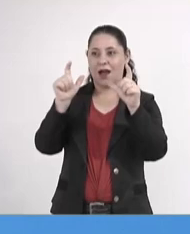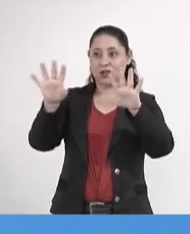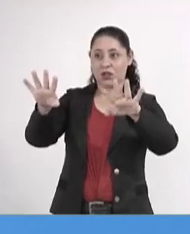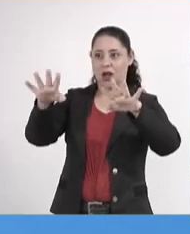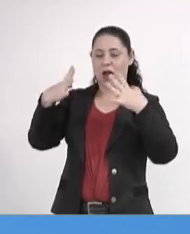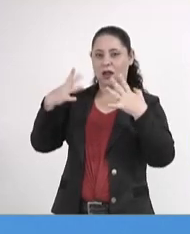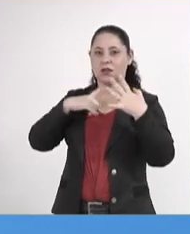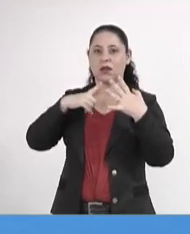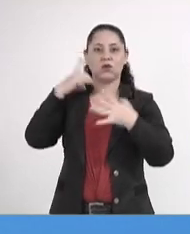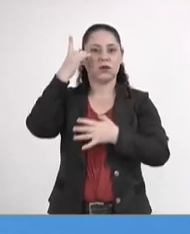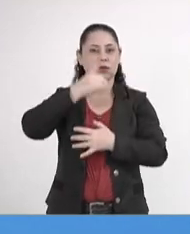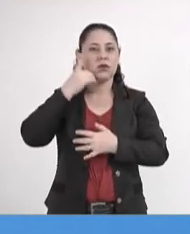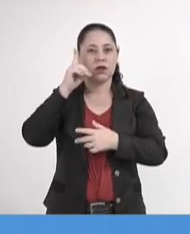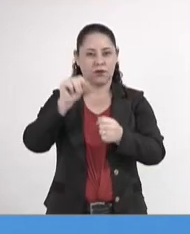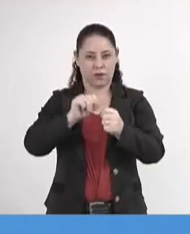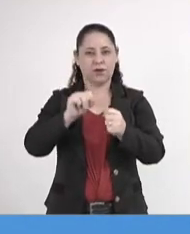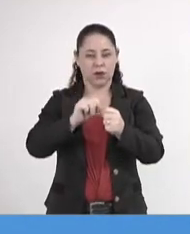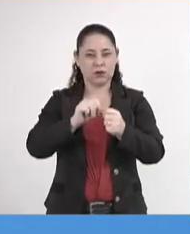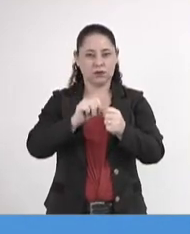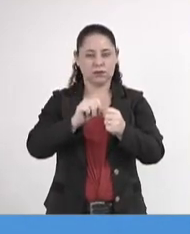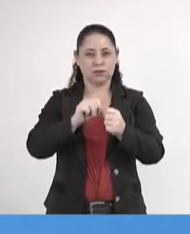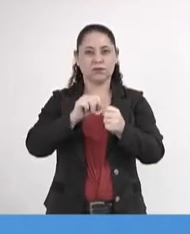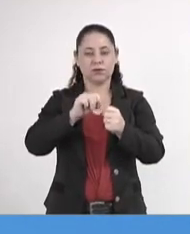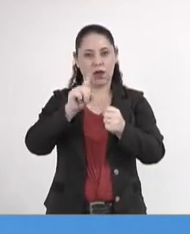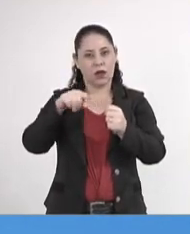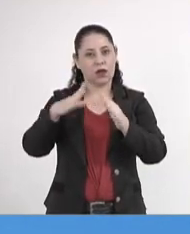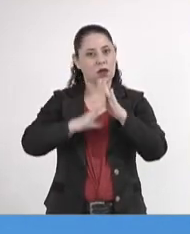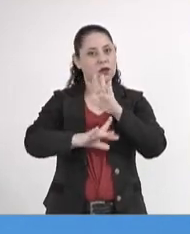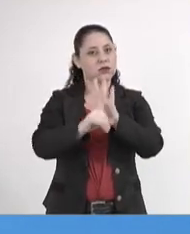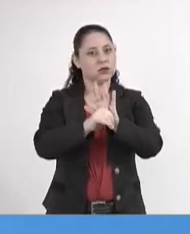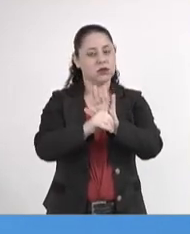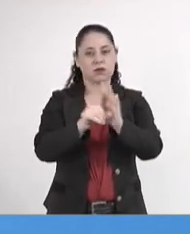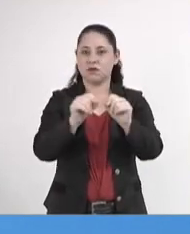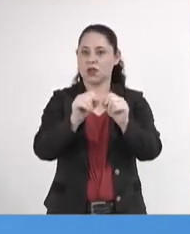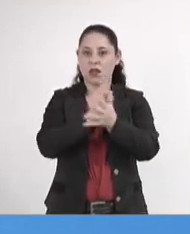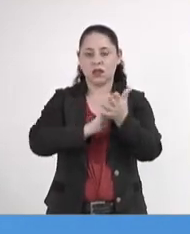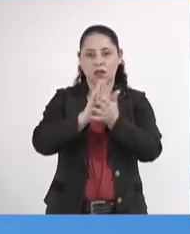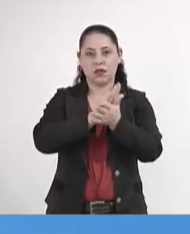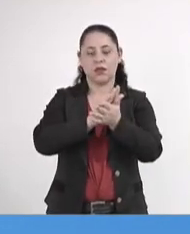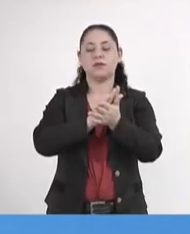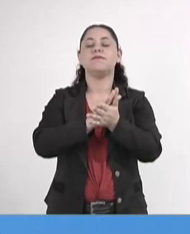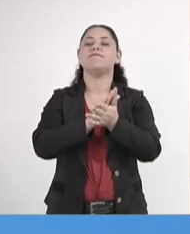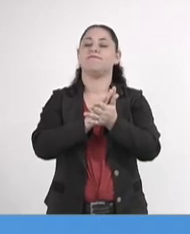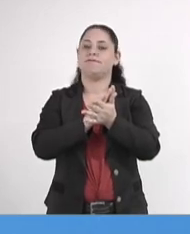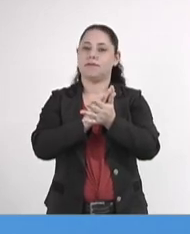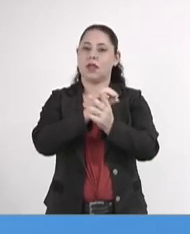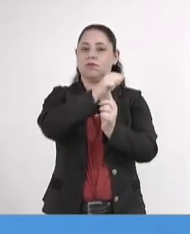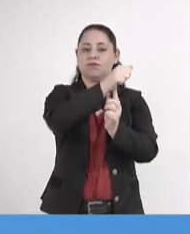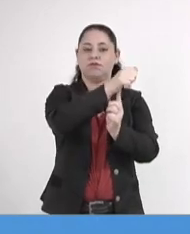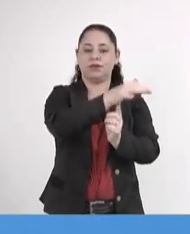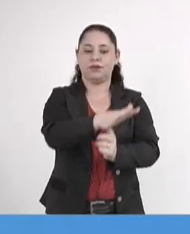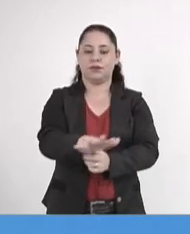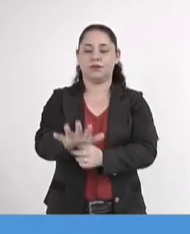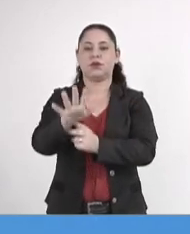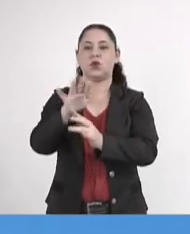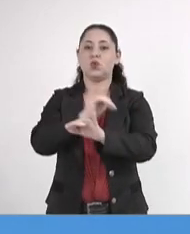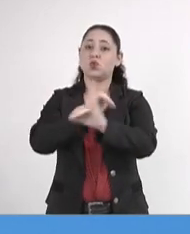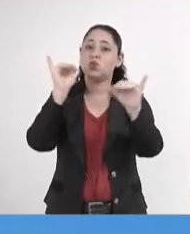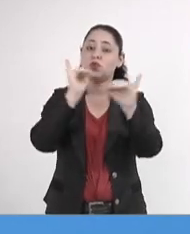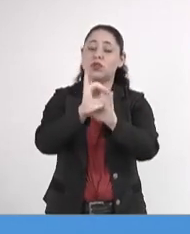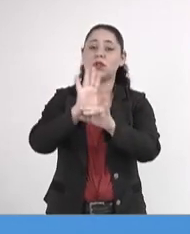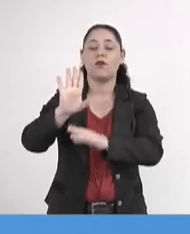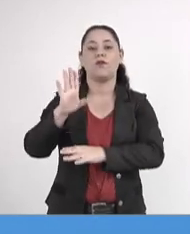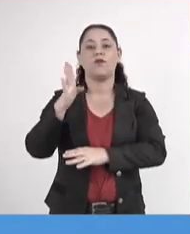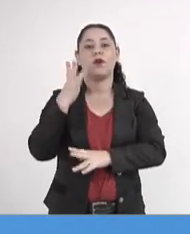eles que um parlamentar tivesse feito isso e que essa Casa não tivesse reagido, que disseminou notícia falsa com